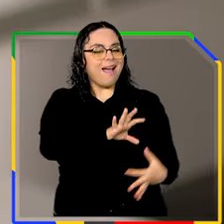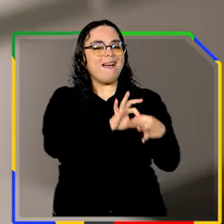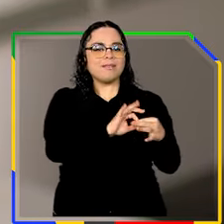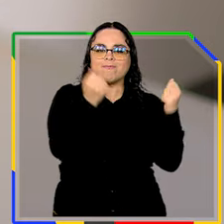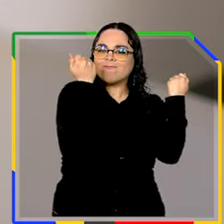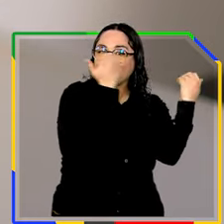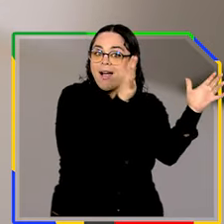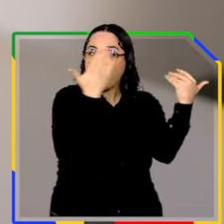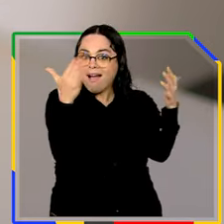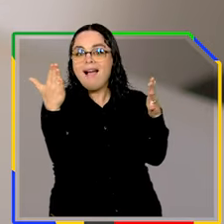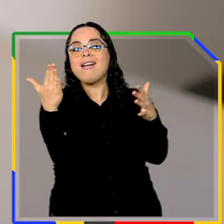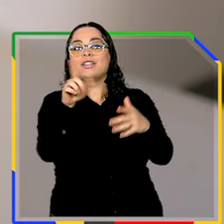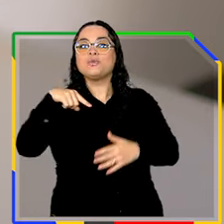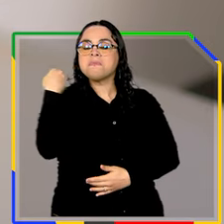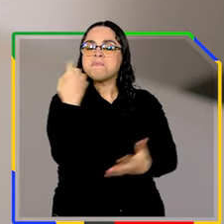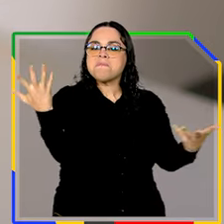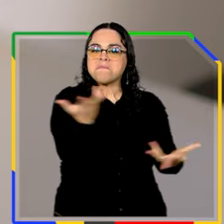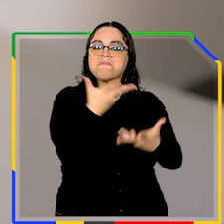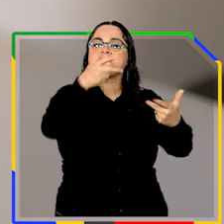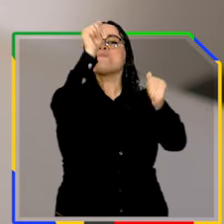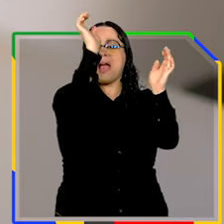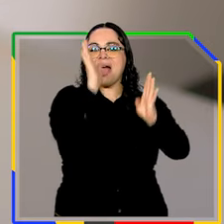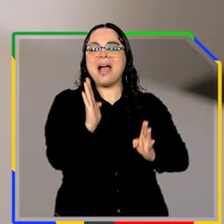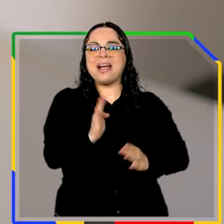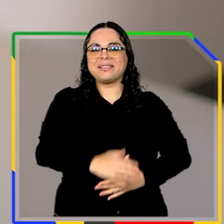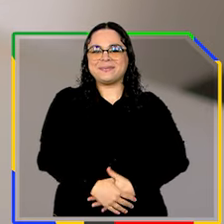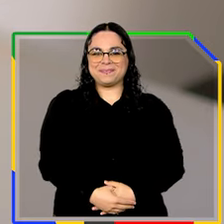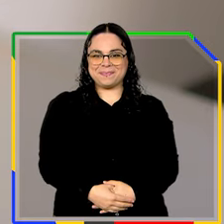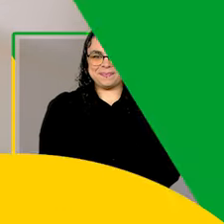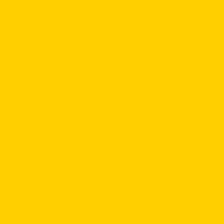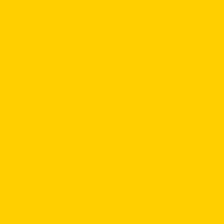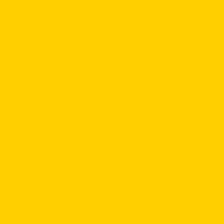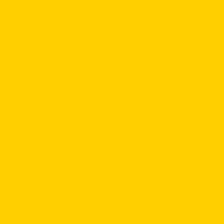corações. Viva o nosso maravilhoso Brasil!